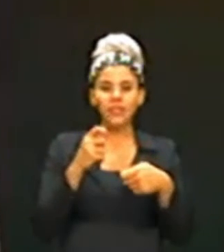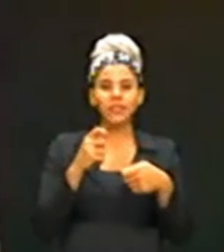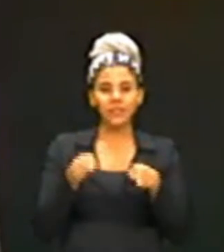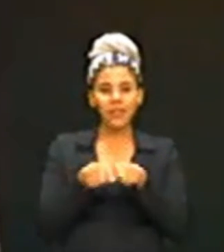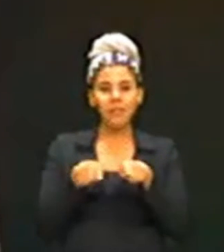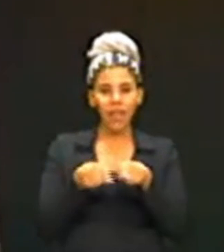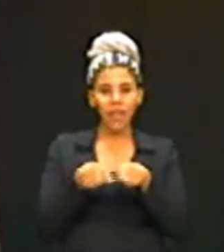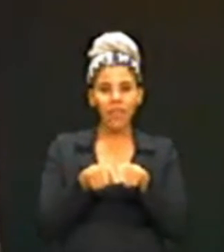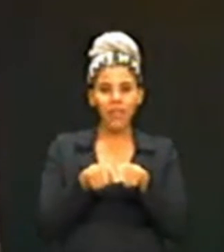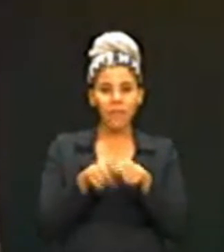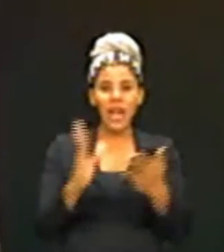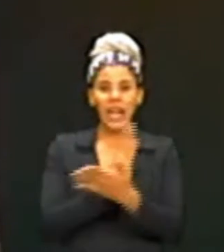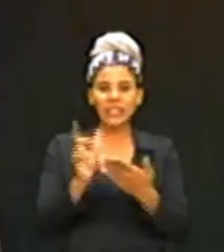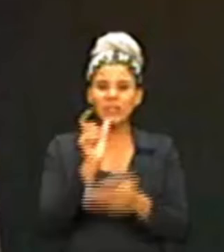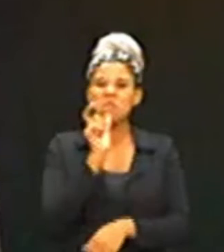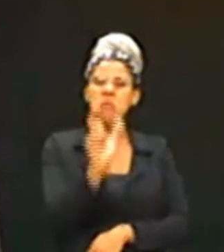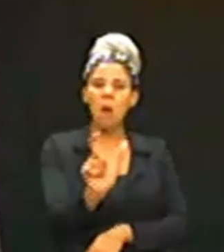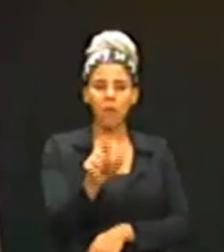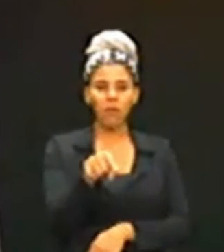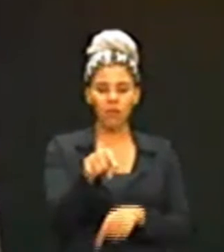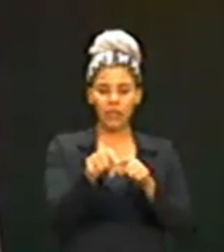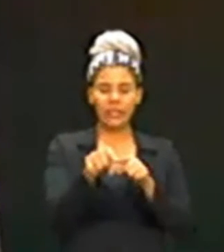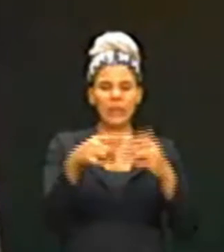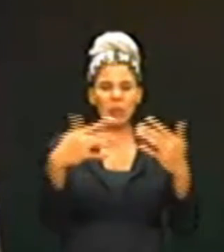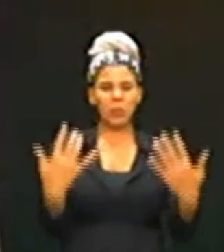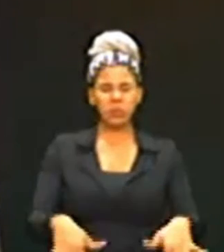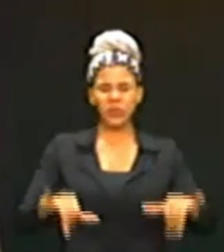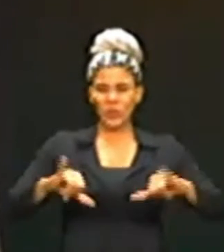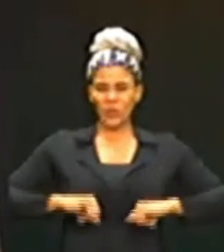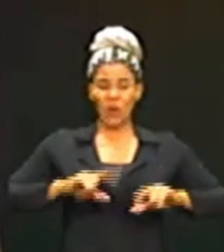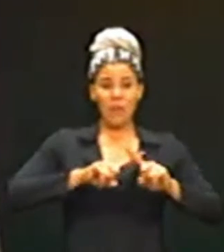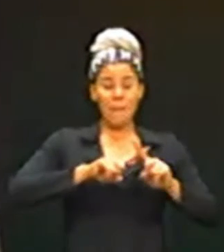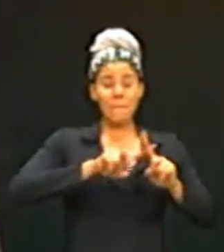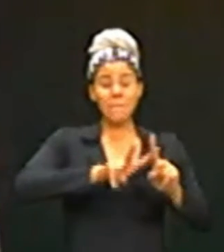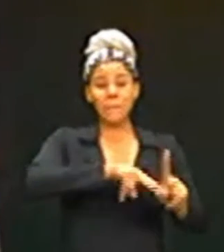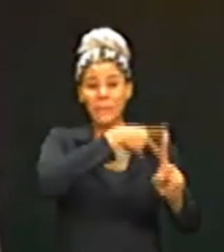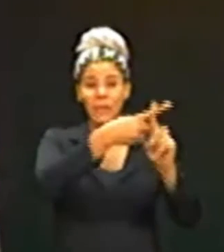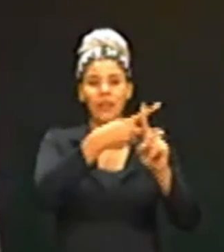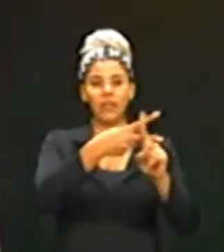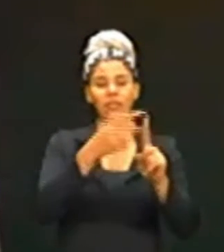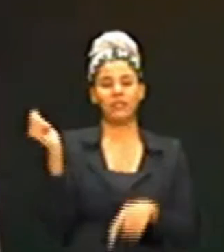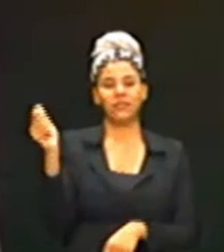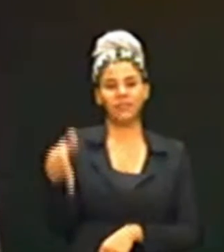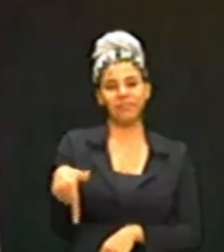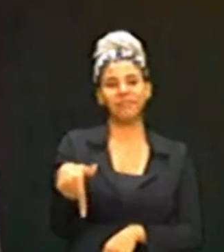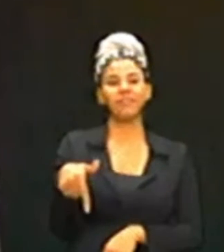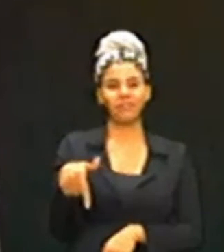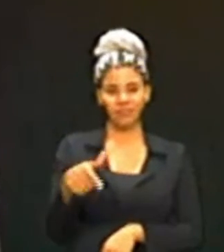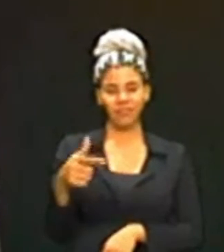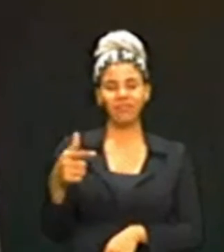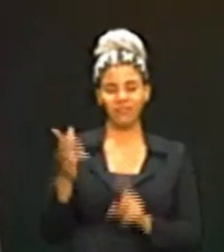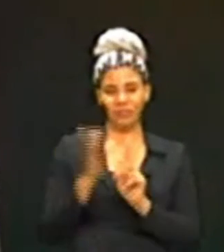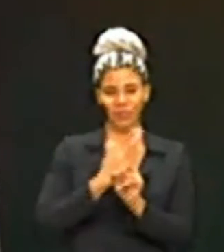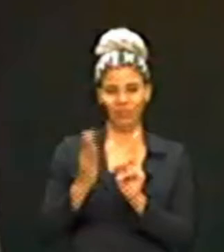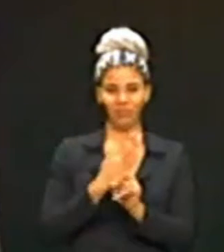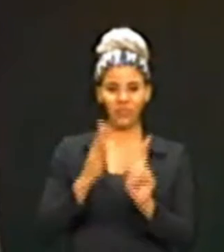Muitas vezes uma palavra fere mais até do que o gesto físico. Já se passaram mais